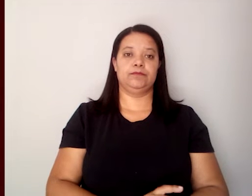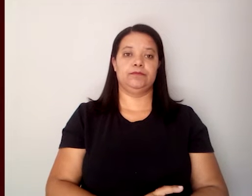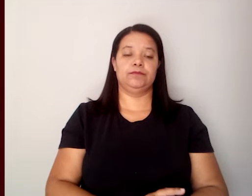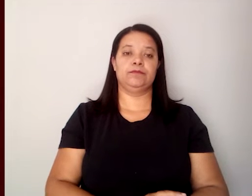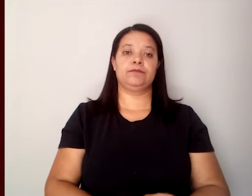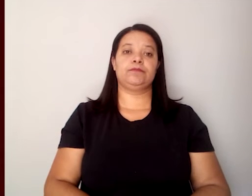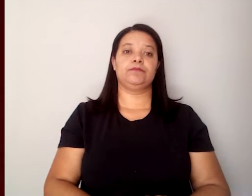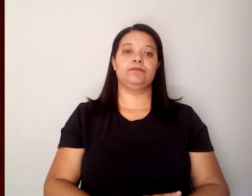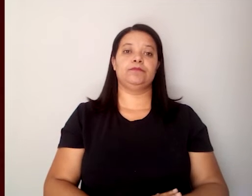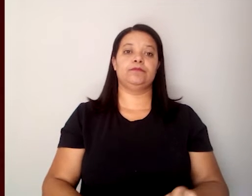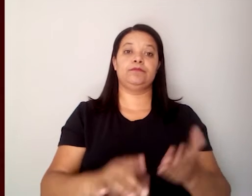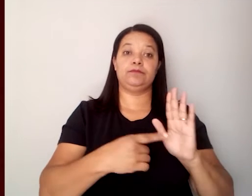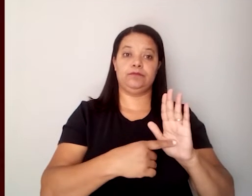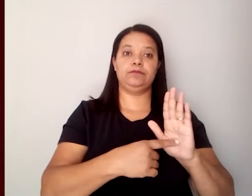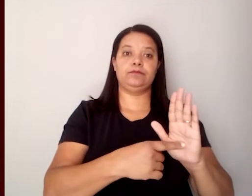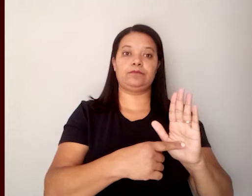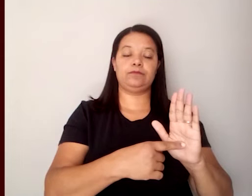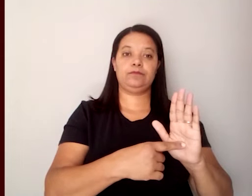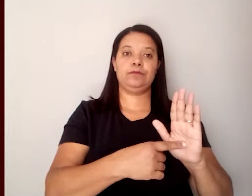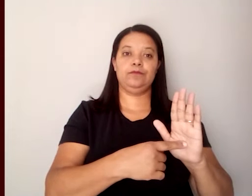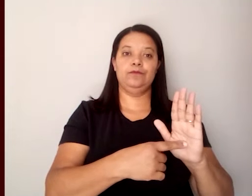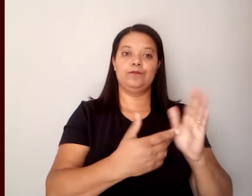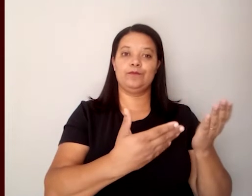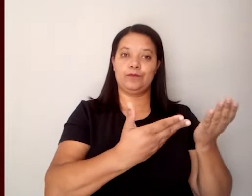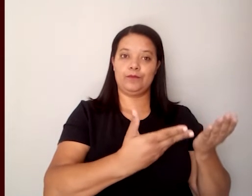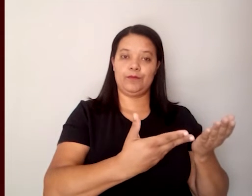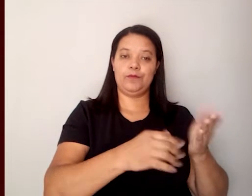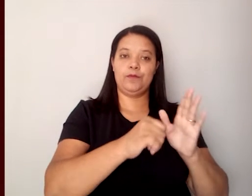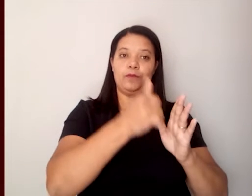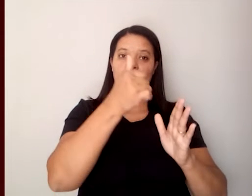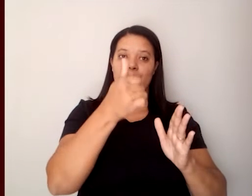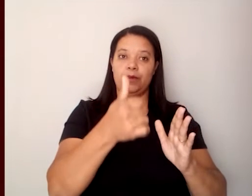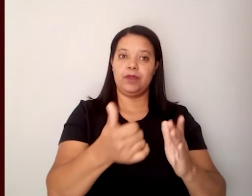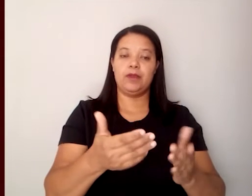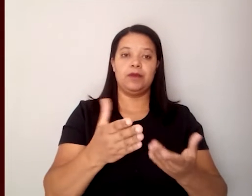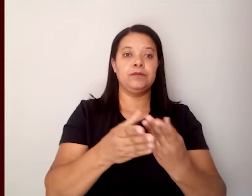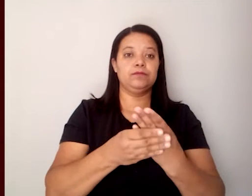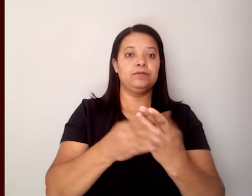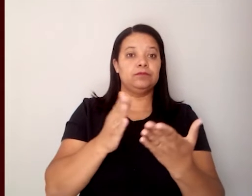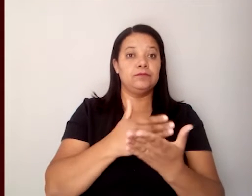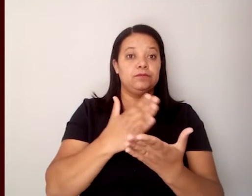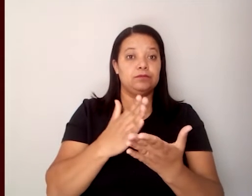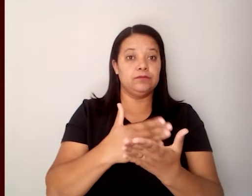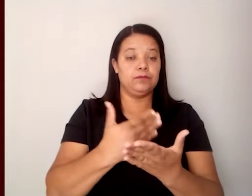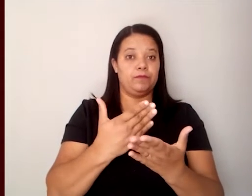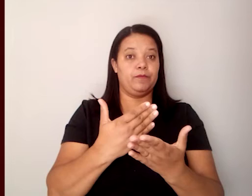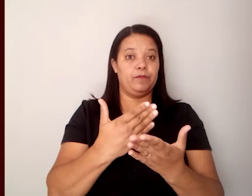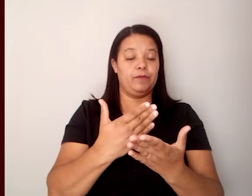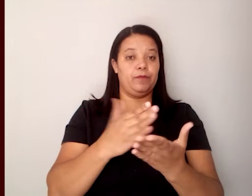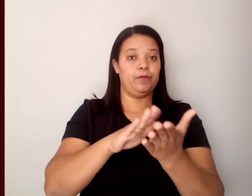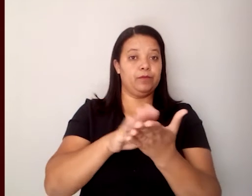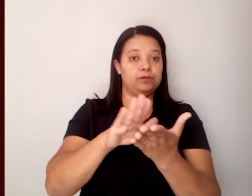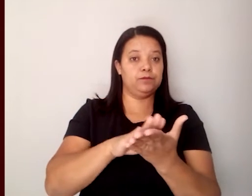Eu estou mostrando aqui os primeiros livros que foram editados por nós nesse